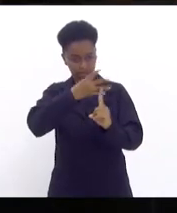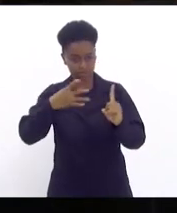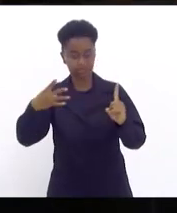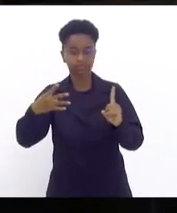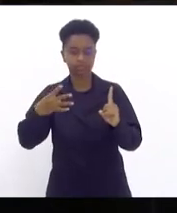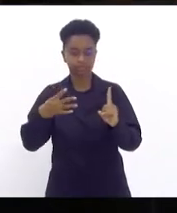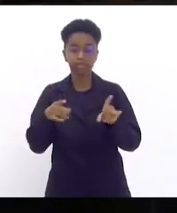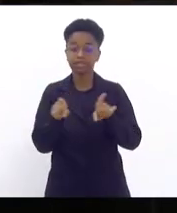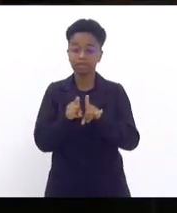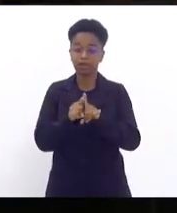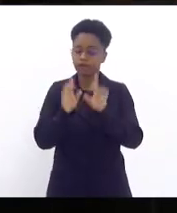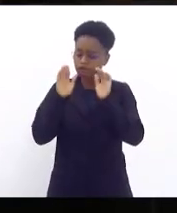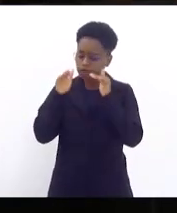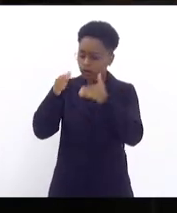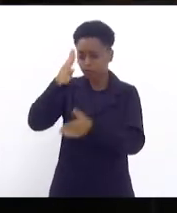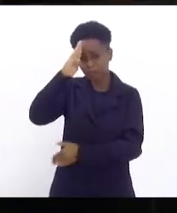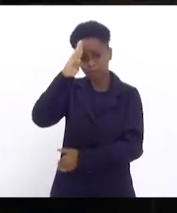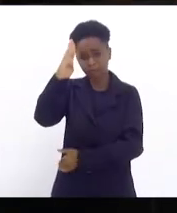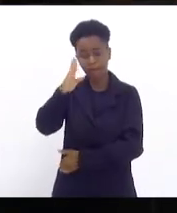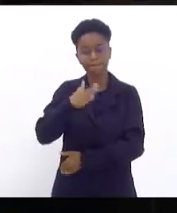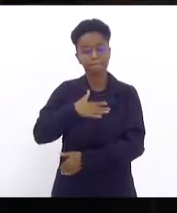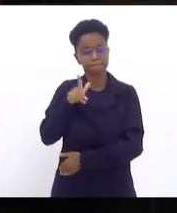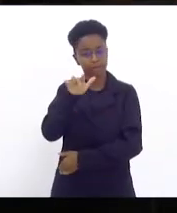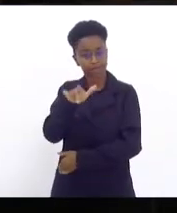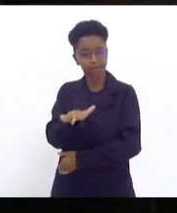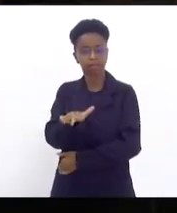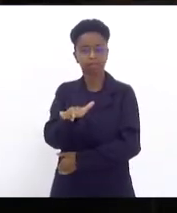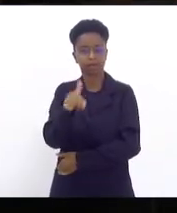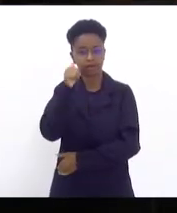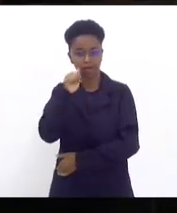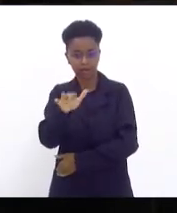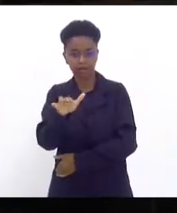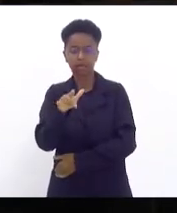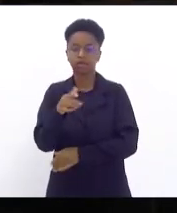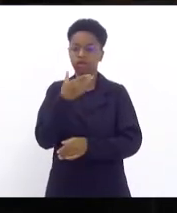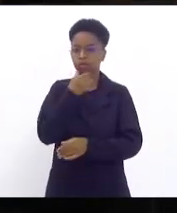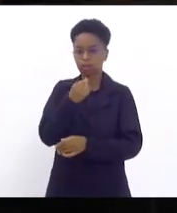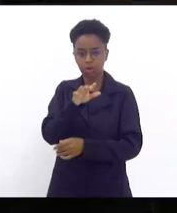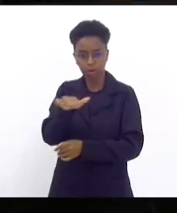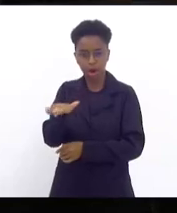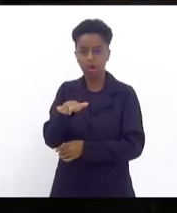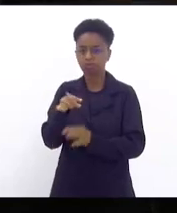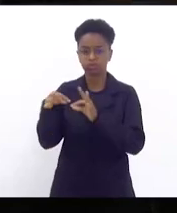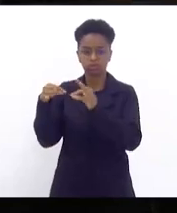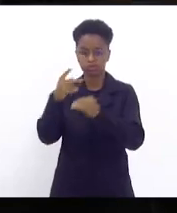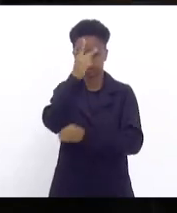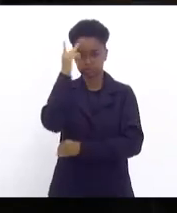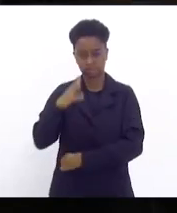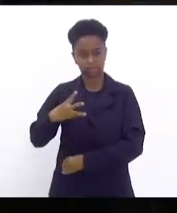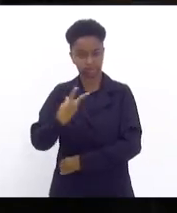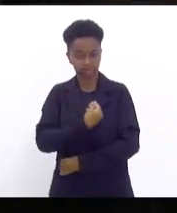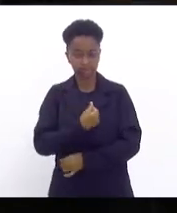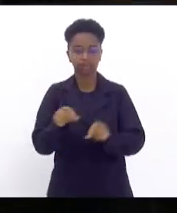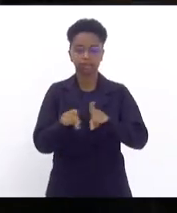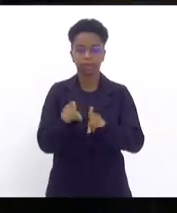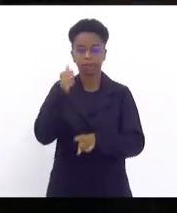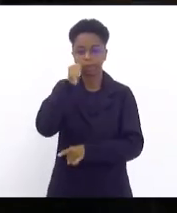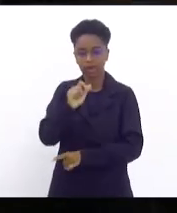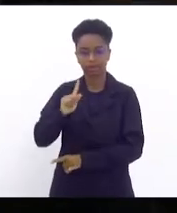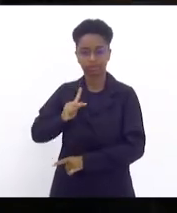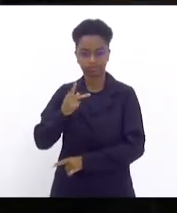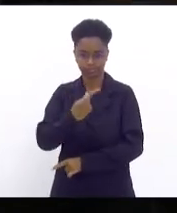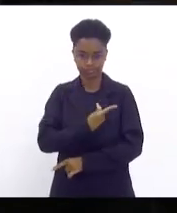e, especificamente, para as minhas irmãs e os meus irmãos transexuais e mulheres travestis.